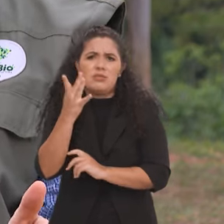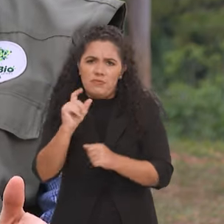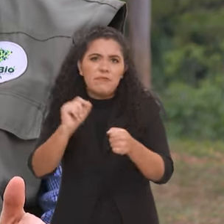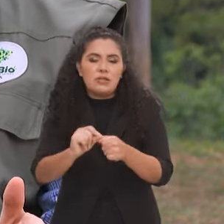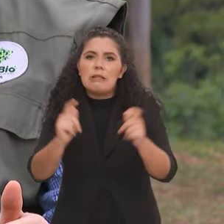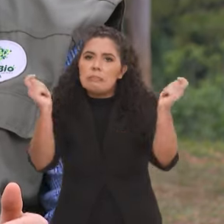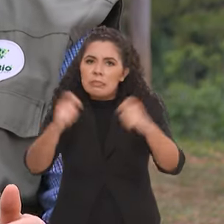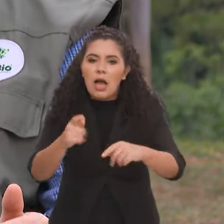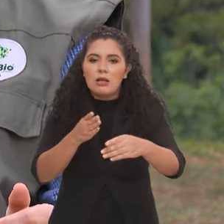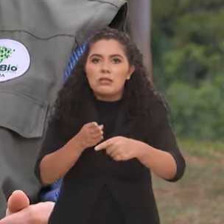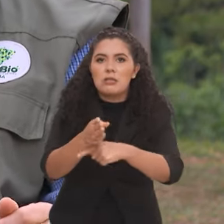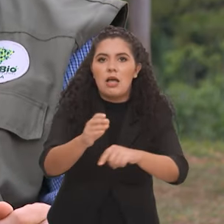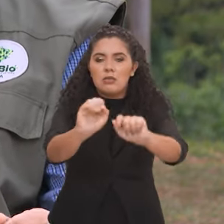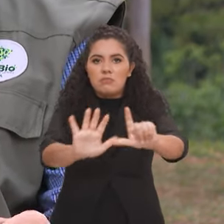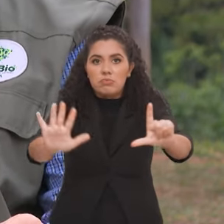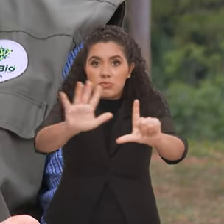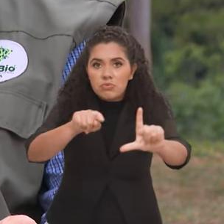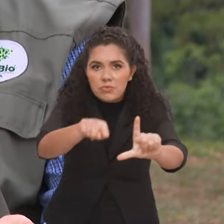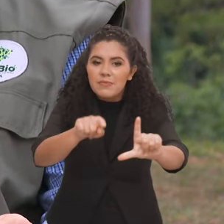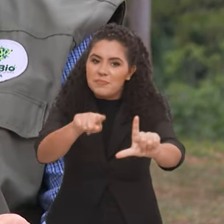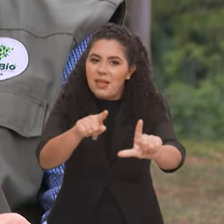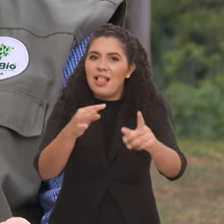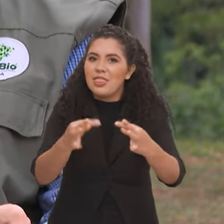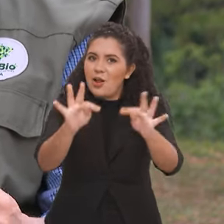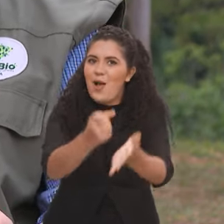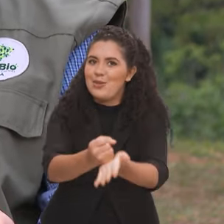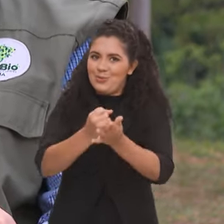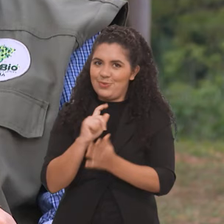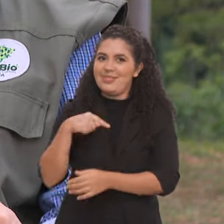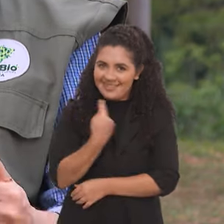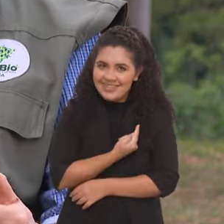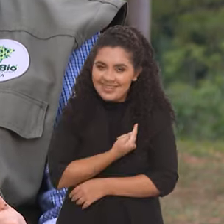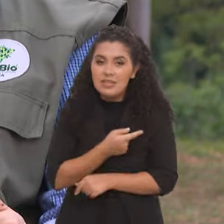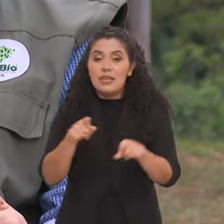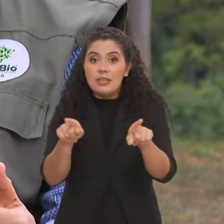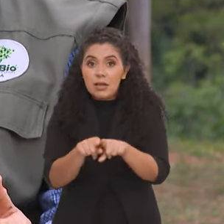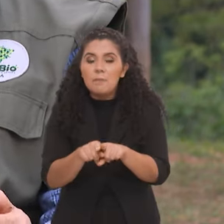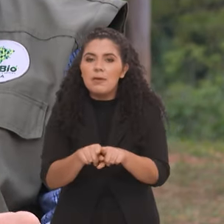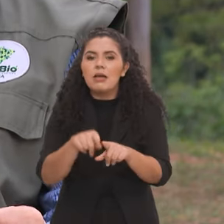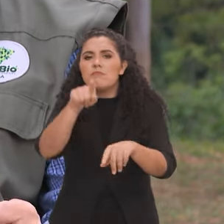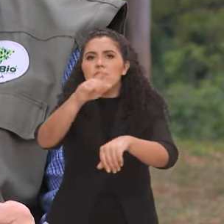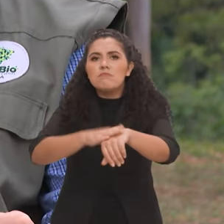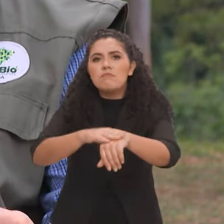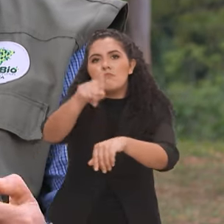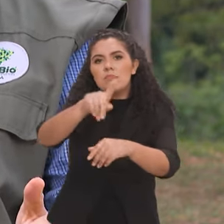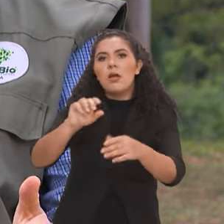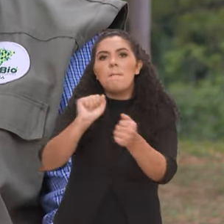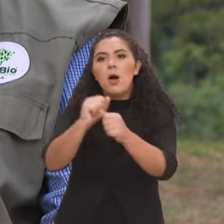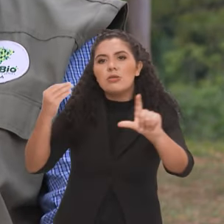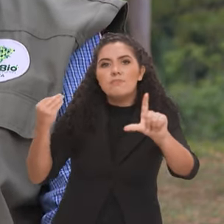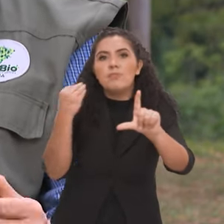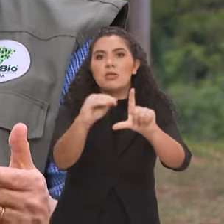computador que você faz. Está aí a tecnologia nos ajudando e uma vez você cadastrando a sua pesquisa,